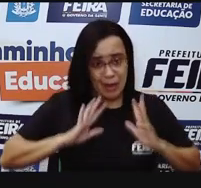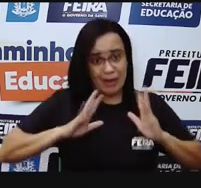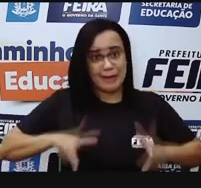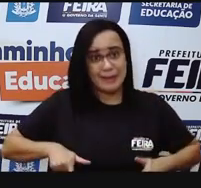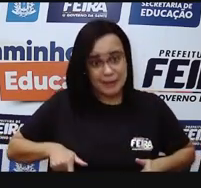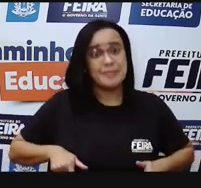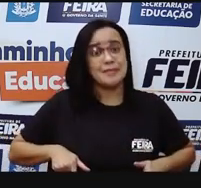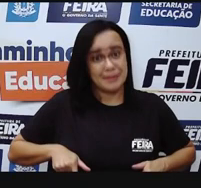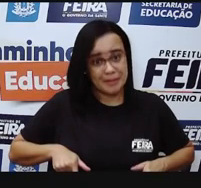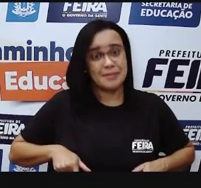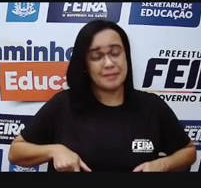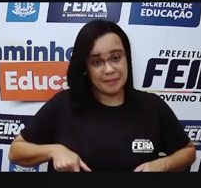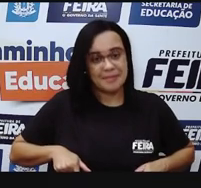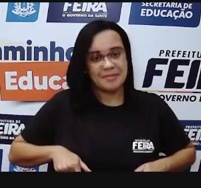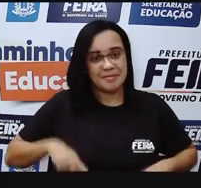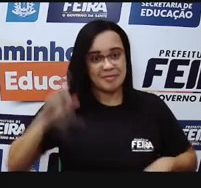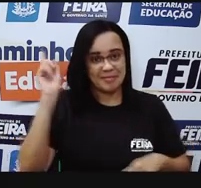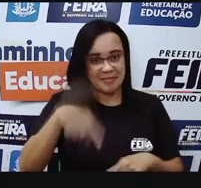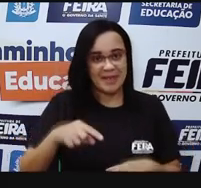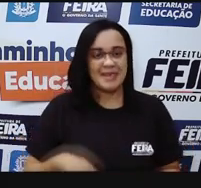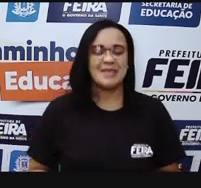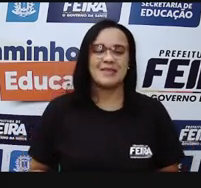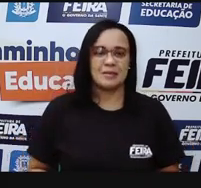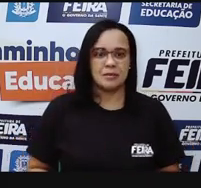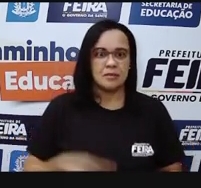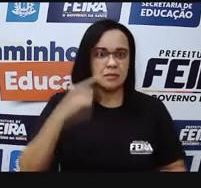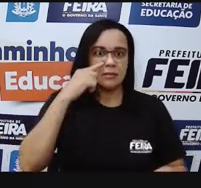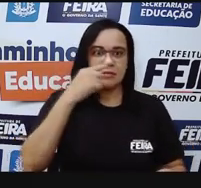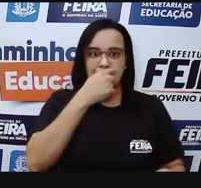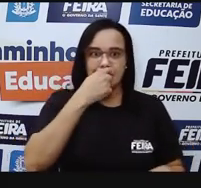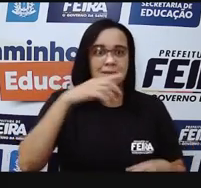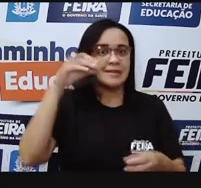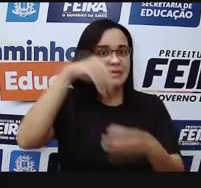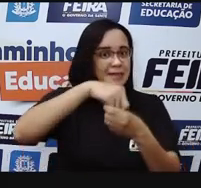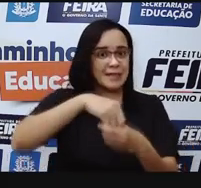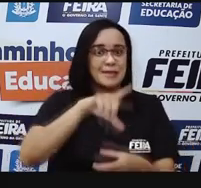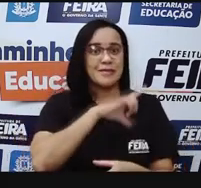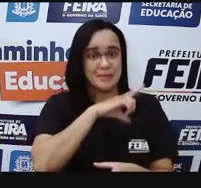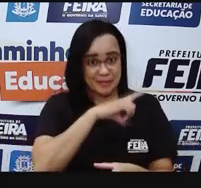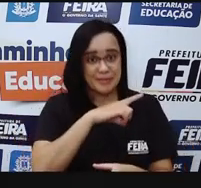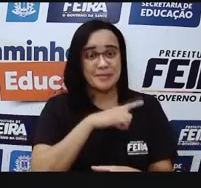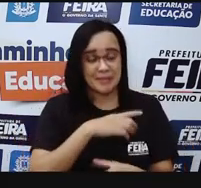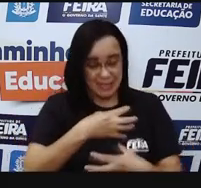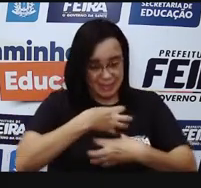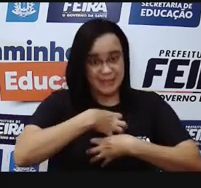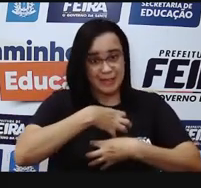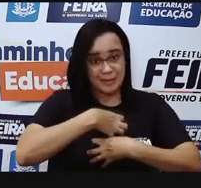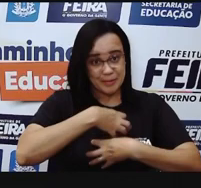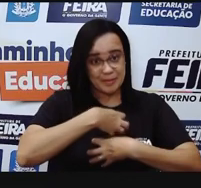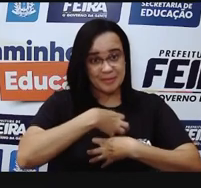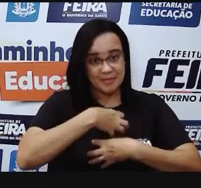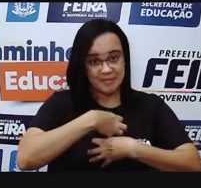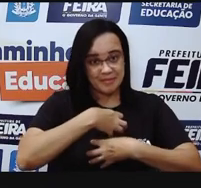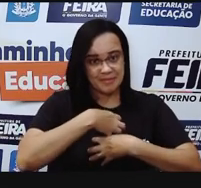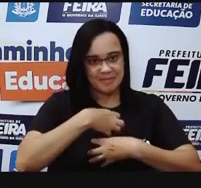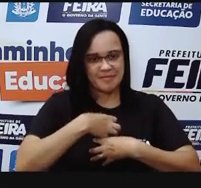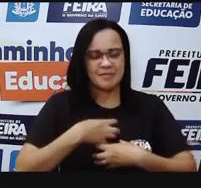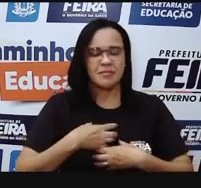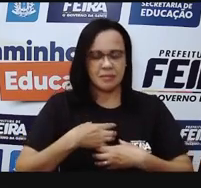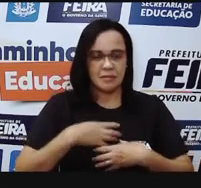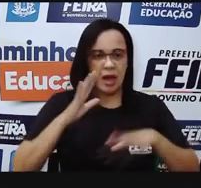libera a nossa lágrima até o nosso nariz. Então, às vezes, quando a gente chora, vai sair água aqui pelo